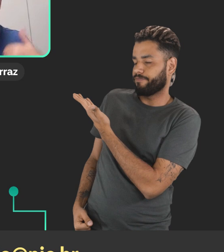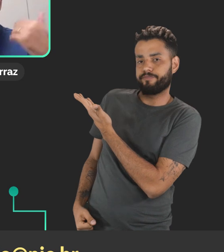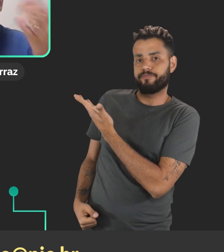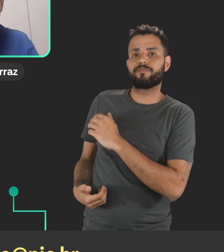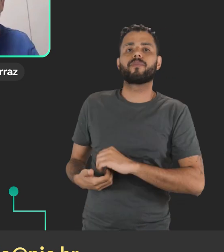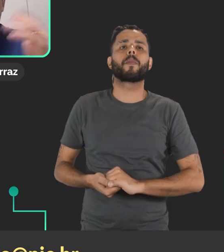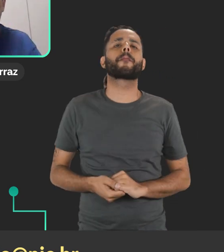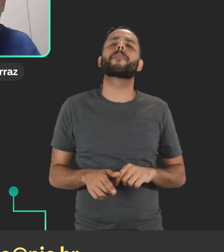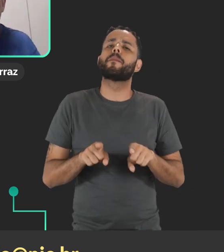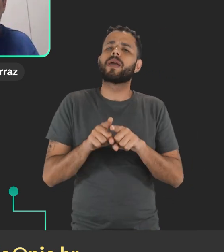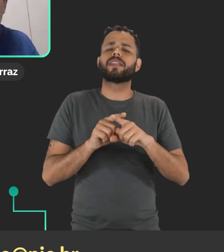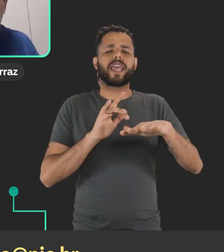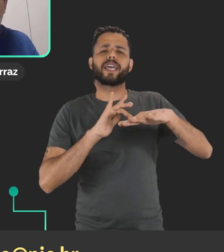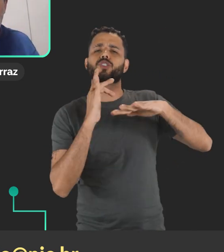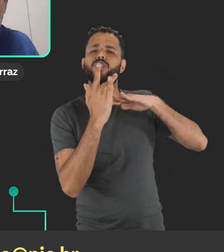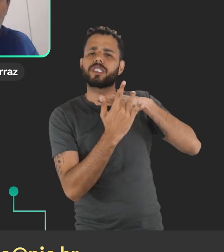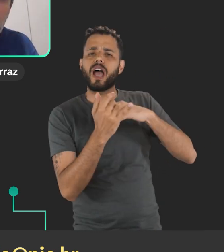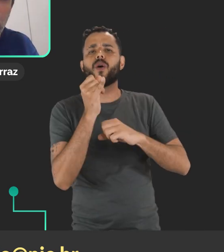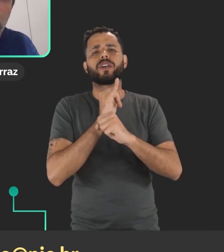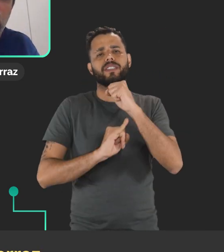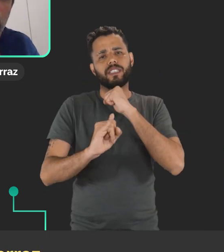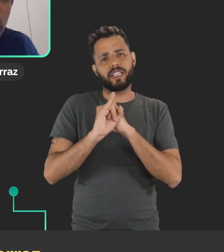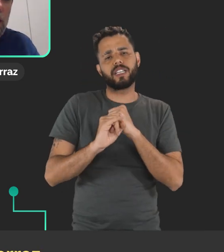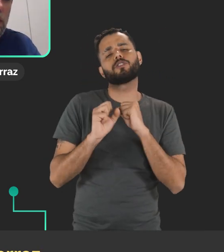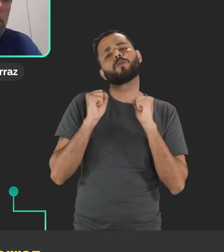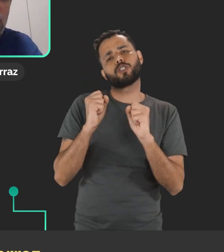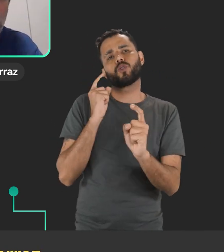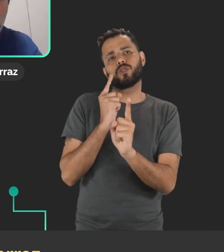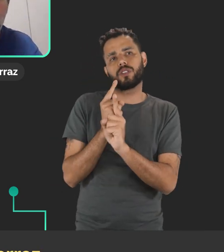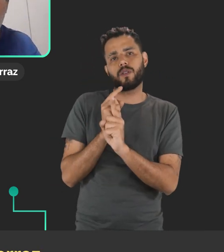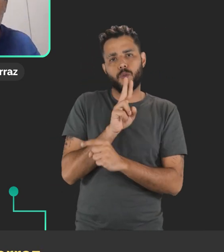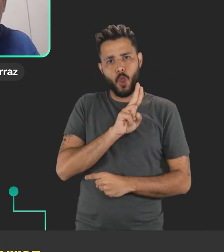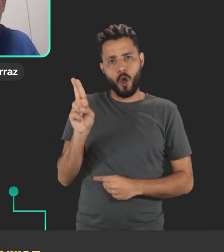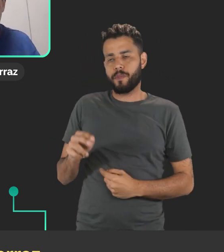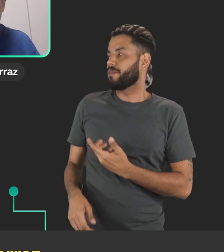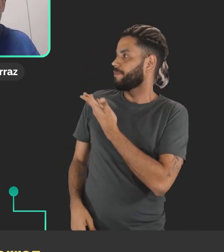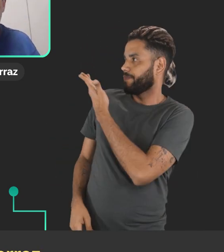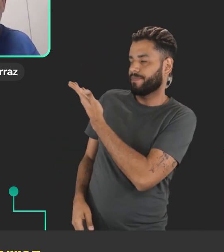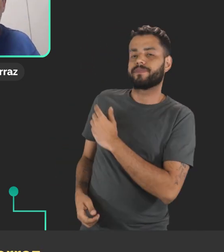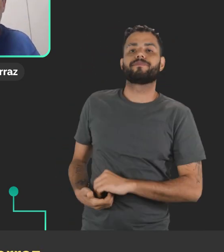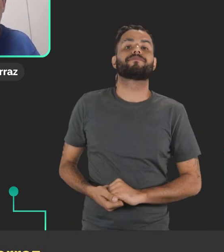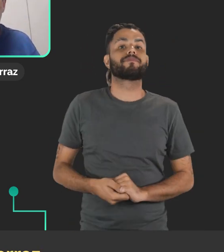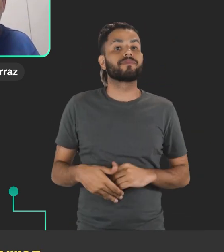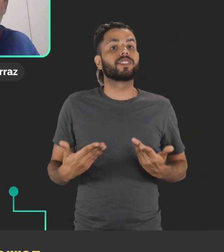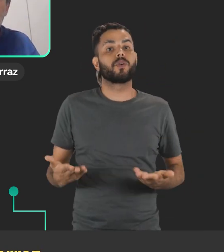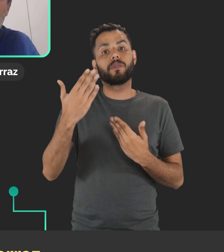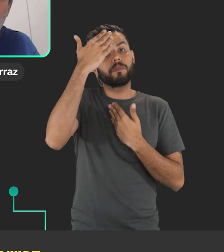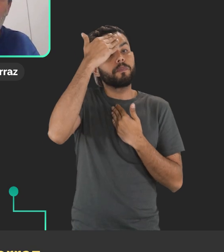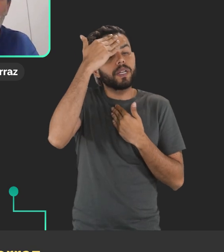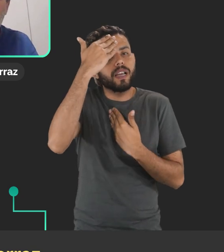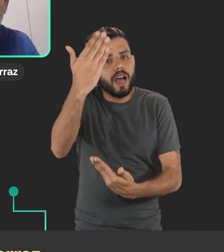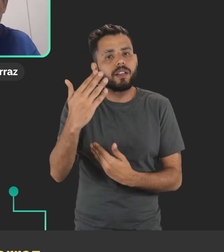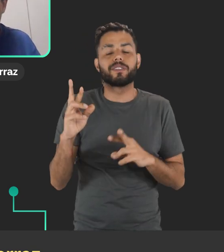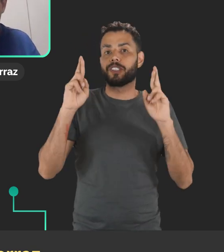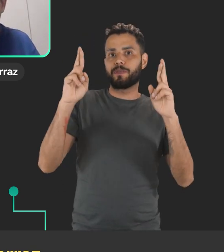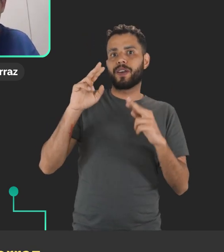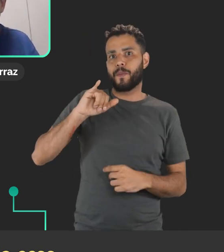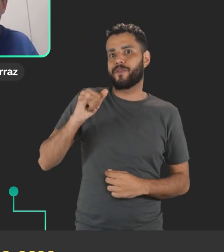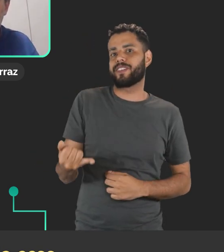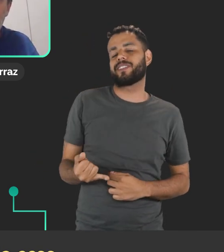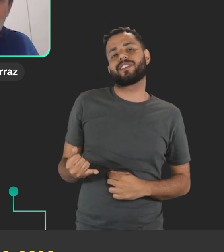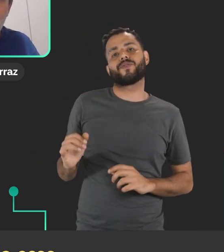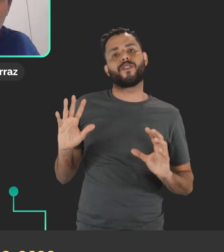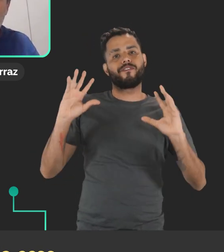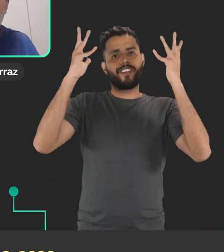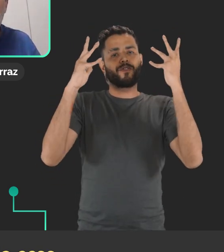meu e-mail é reinaldo.nic.br e na internet vocês me encontram aí por Reinaldo Ferraz. Mais uma vez, gente, muito obrigado,